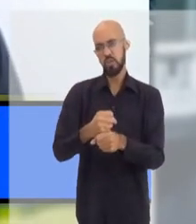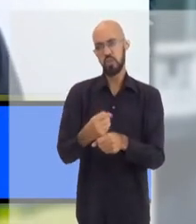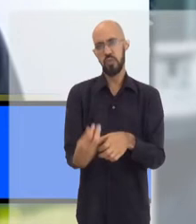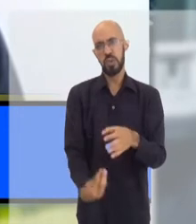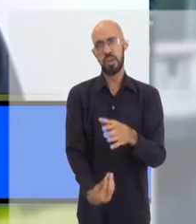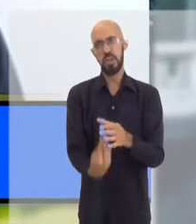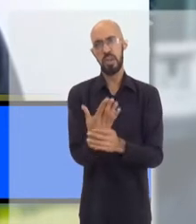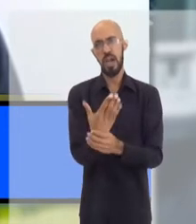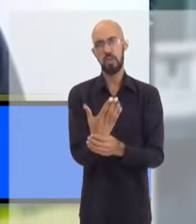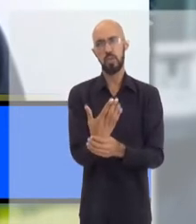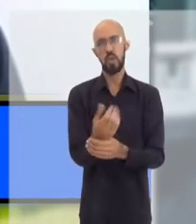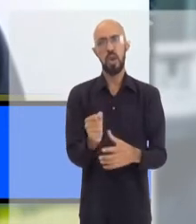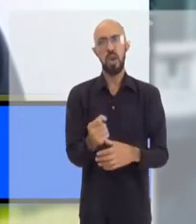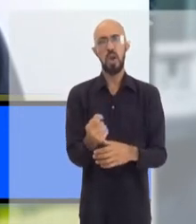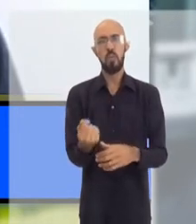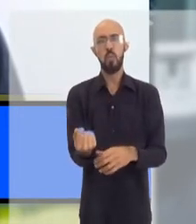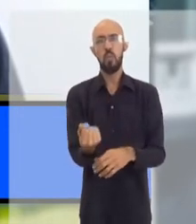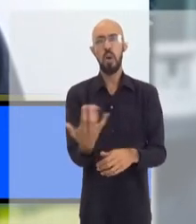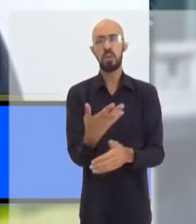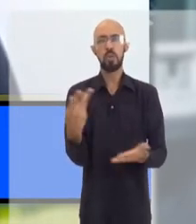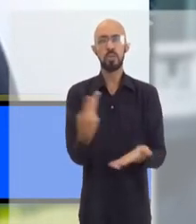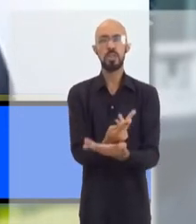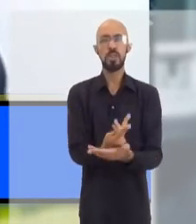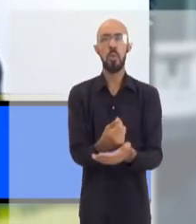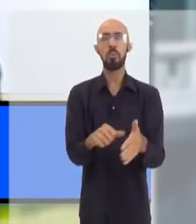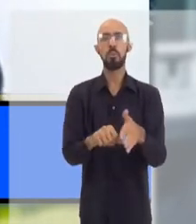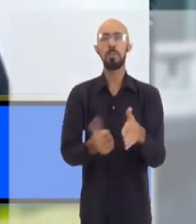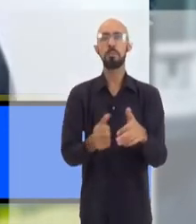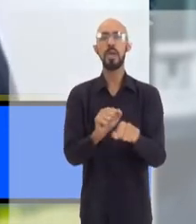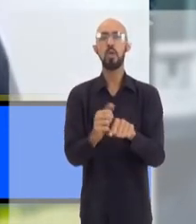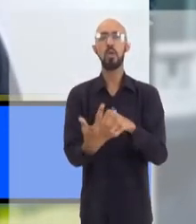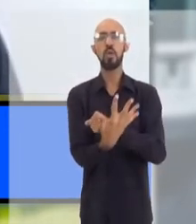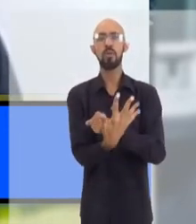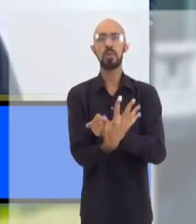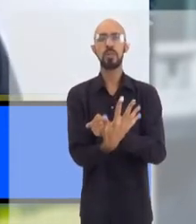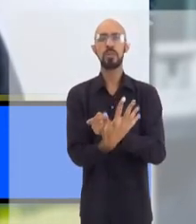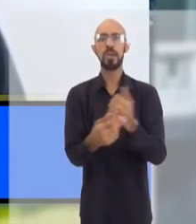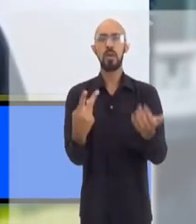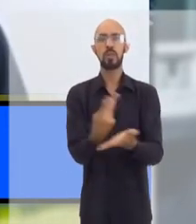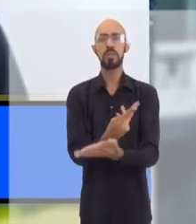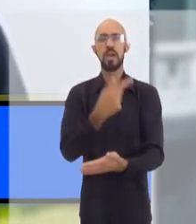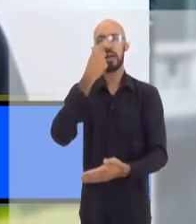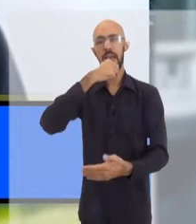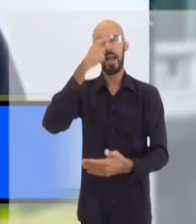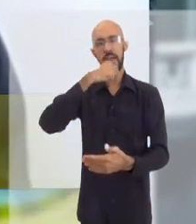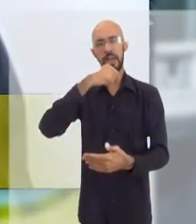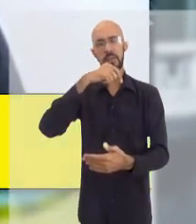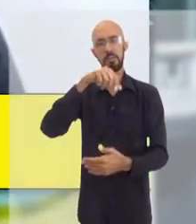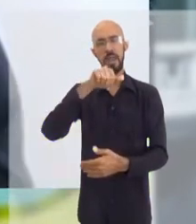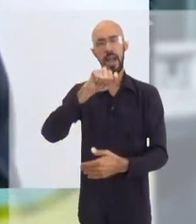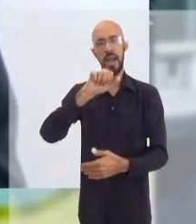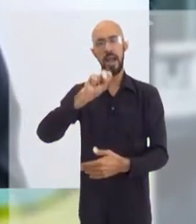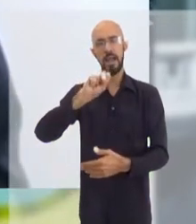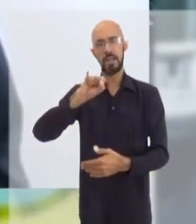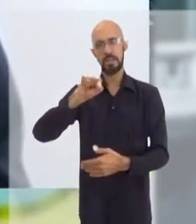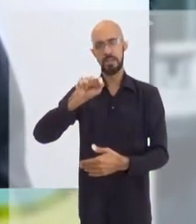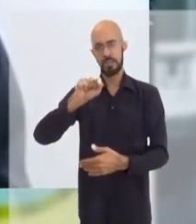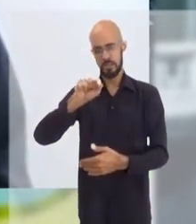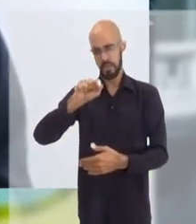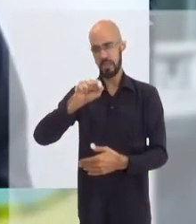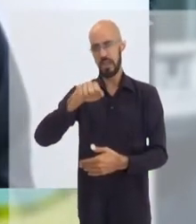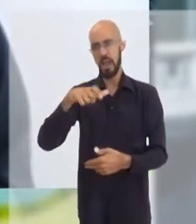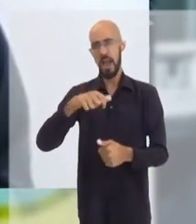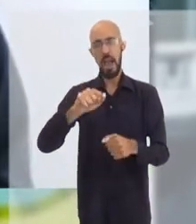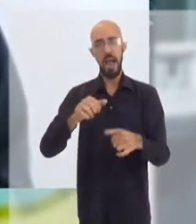quando surgiu o SARS, que é aquele primeiro coronavírus que deu aquela gripe asiática, e aí nós desenvolvemos, ou a indústria